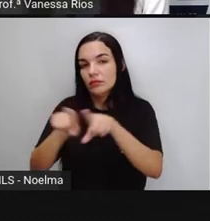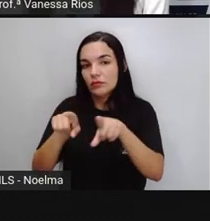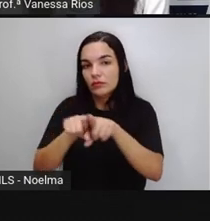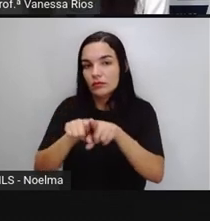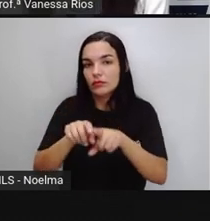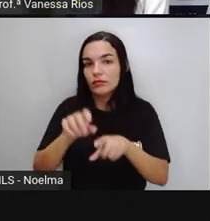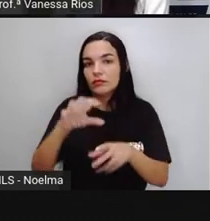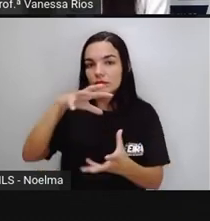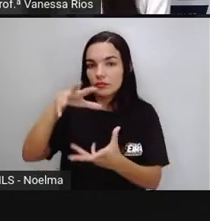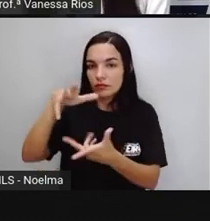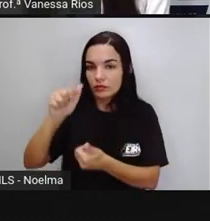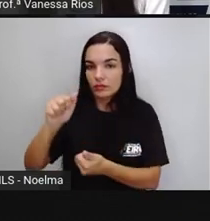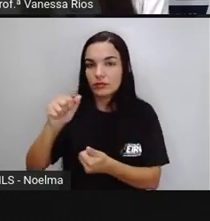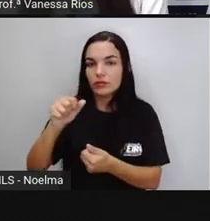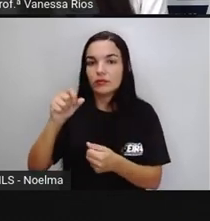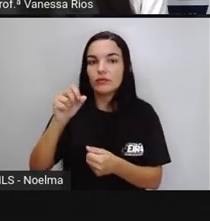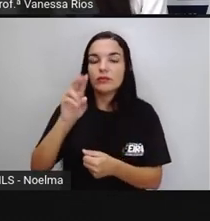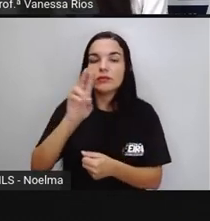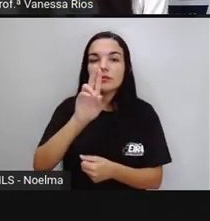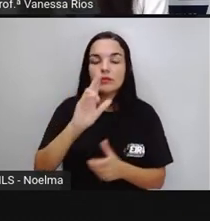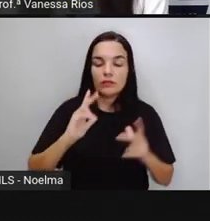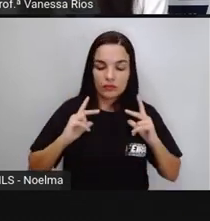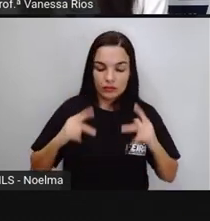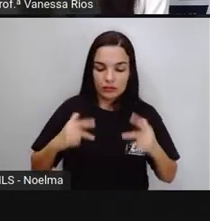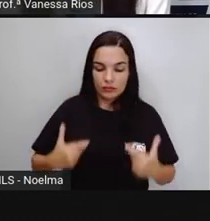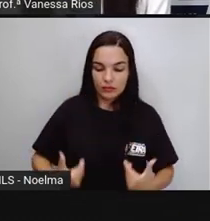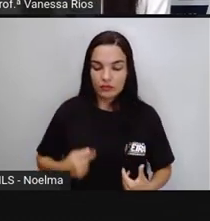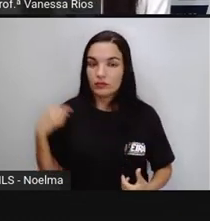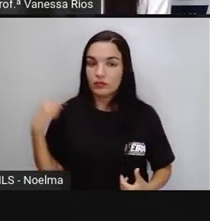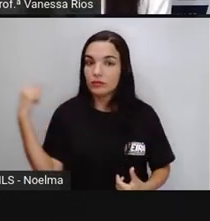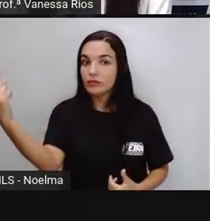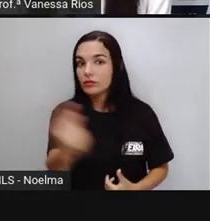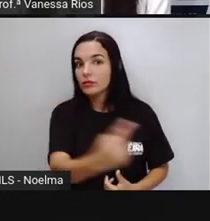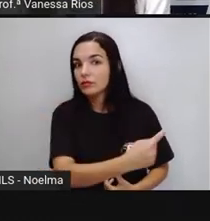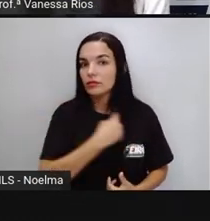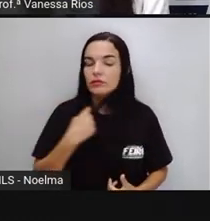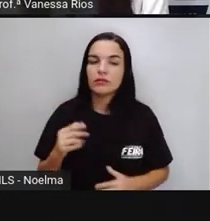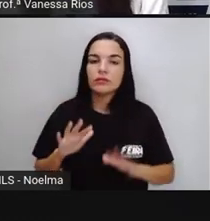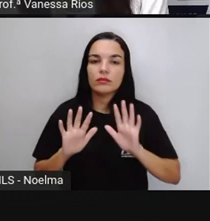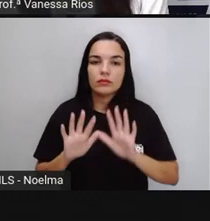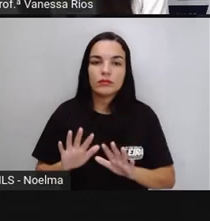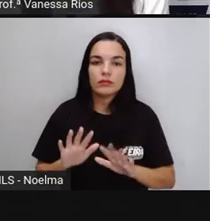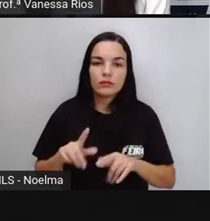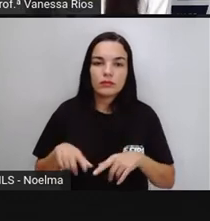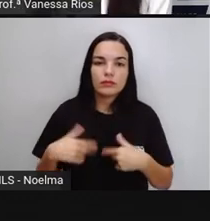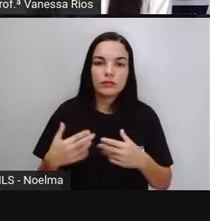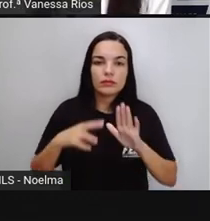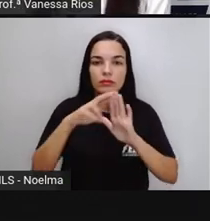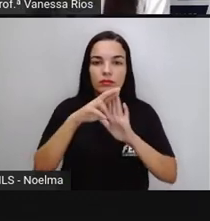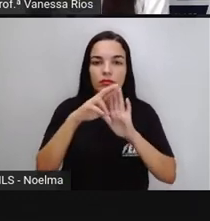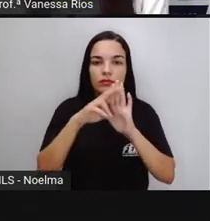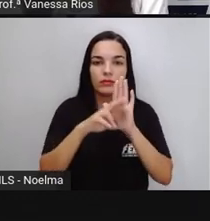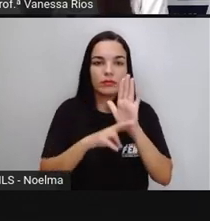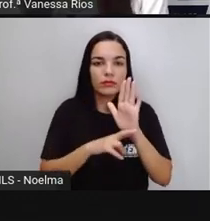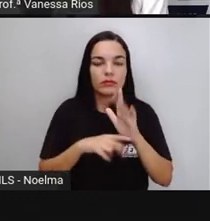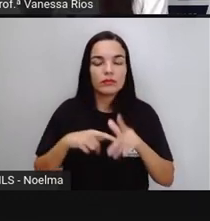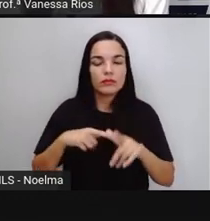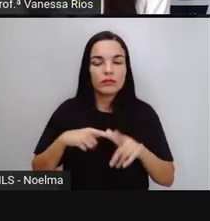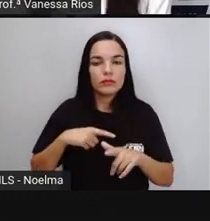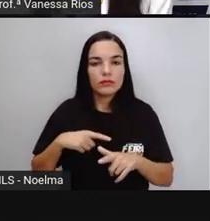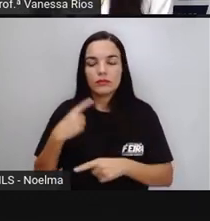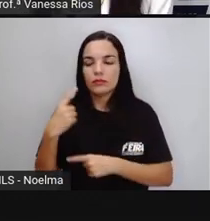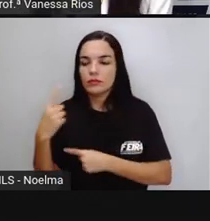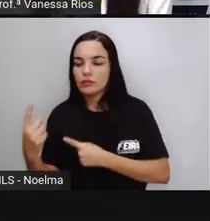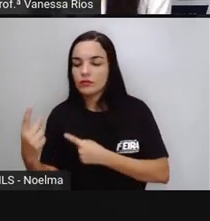mundial, né? Da humanidade como um todo. E aí dentro dessas regras é que vão se estabelecendo